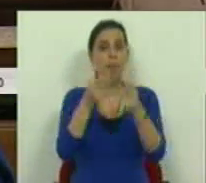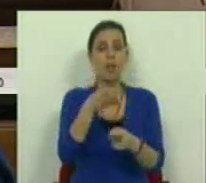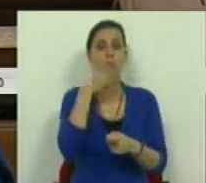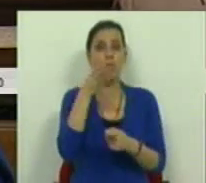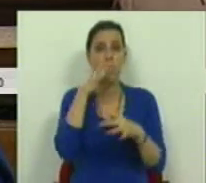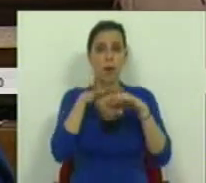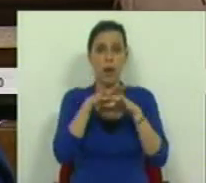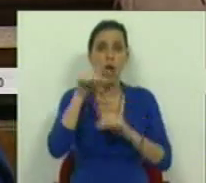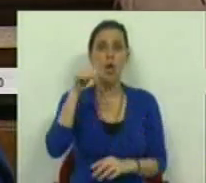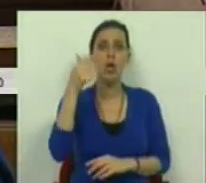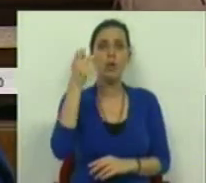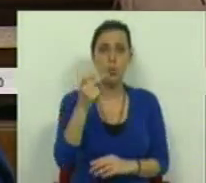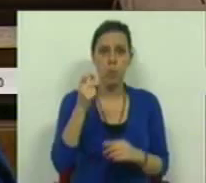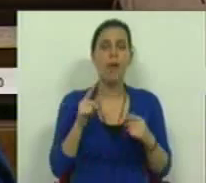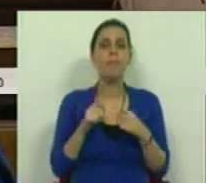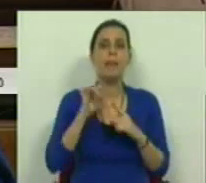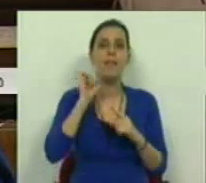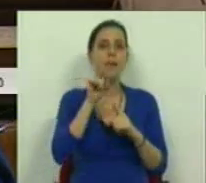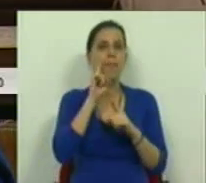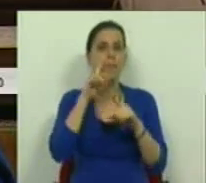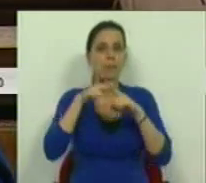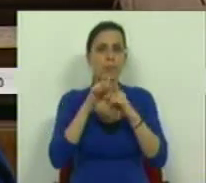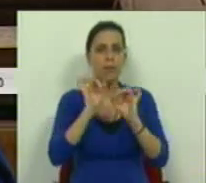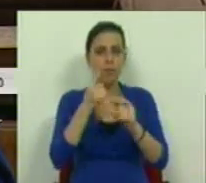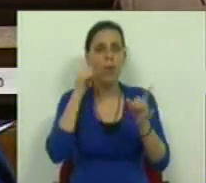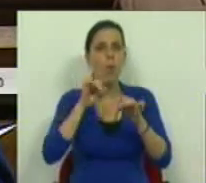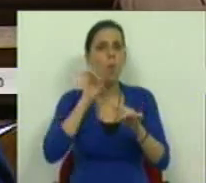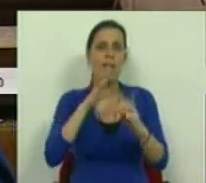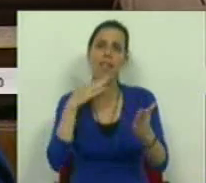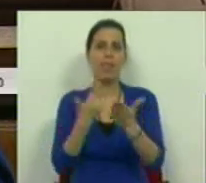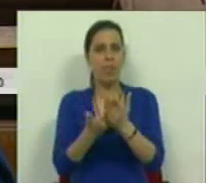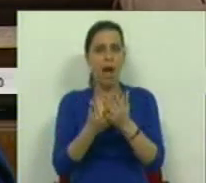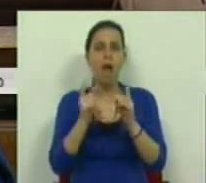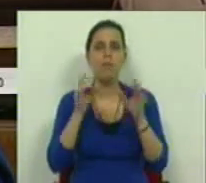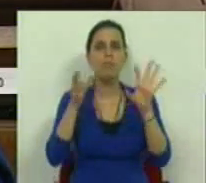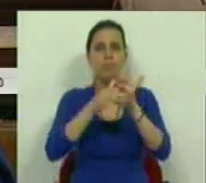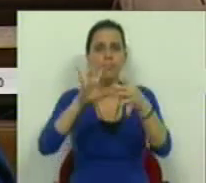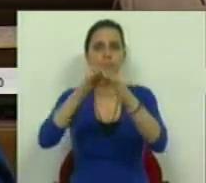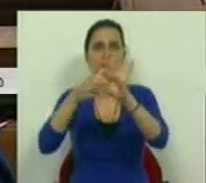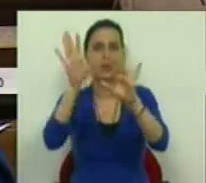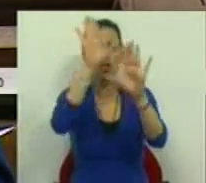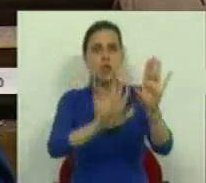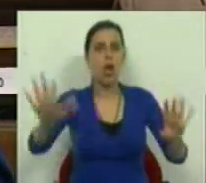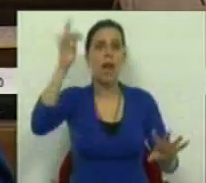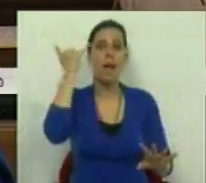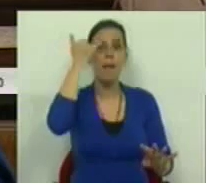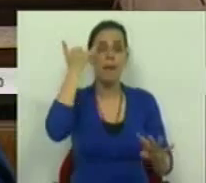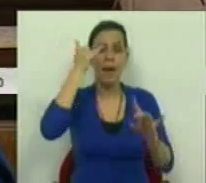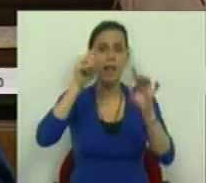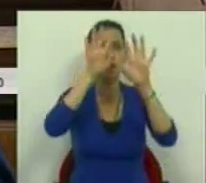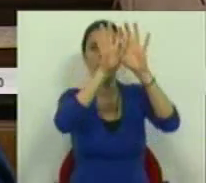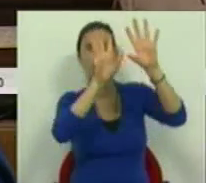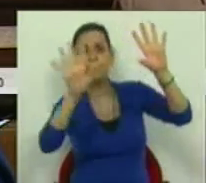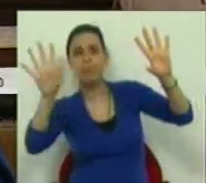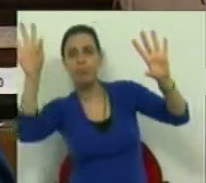ferroviária do Tua, apostar na sua preservação, na sua requalificação, nas ligações do distrito de Bragança ao resto do